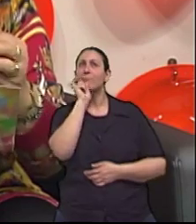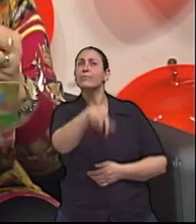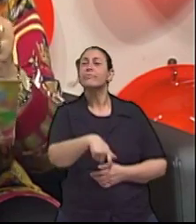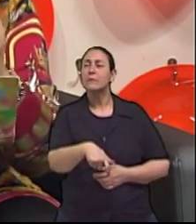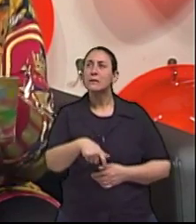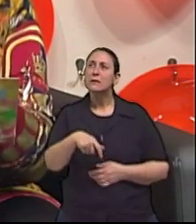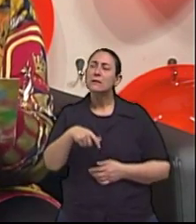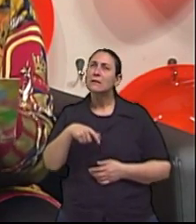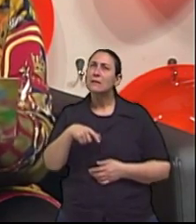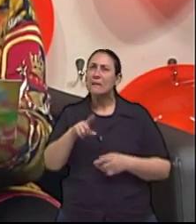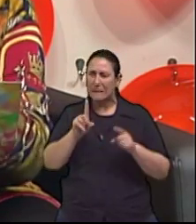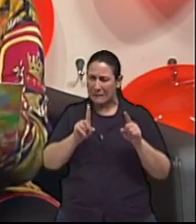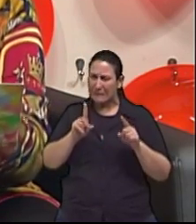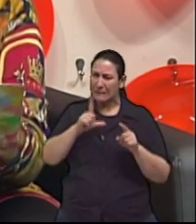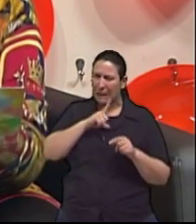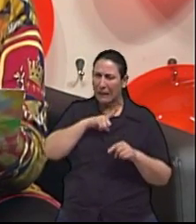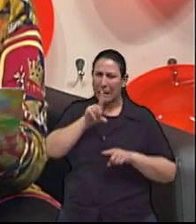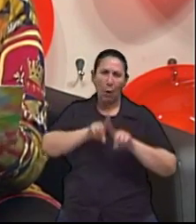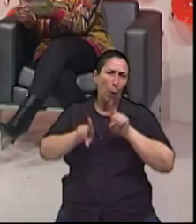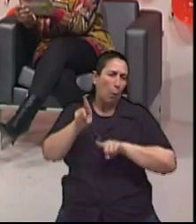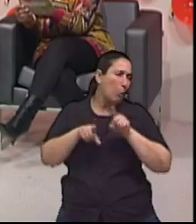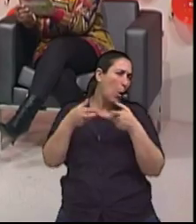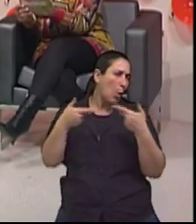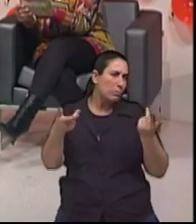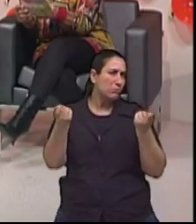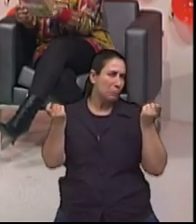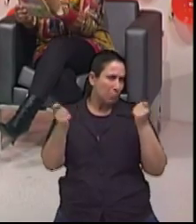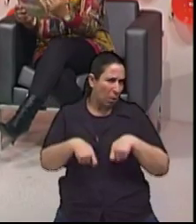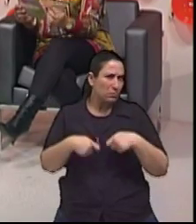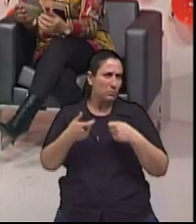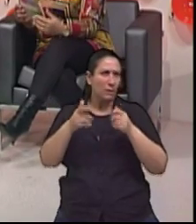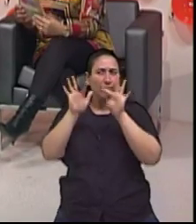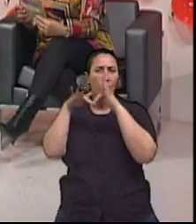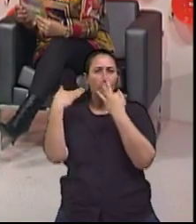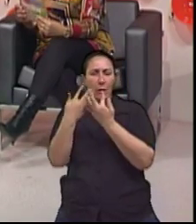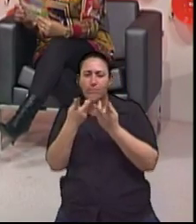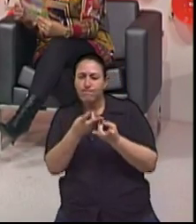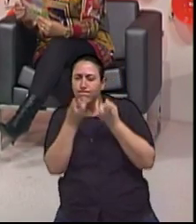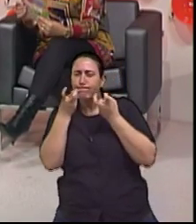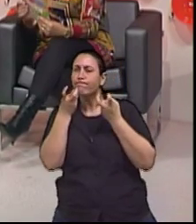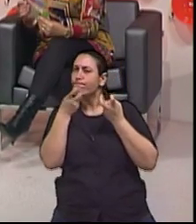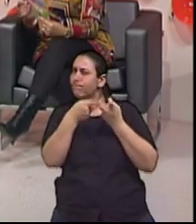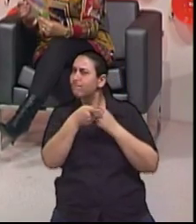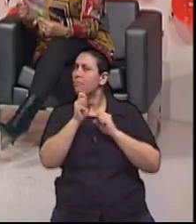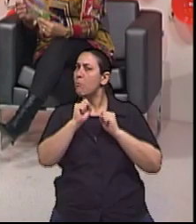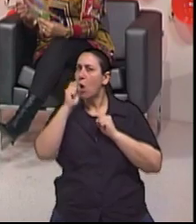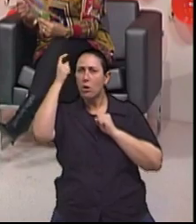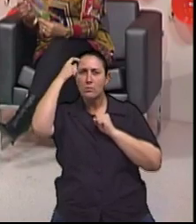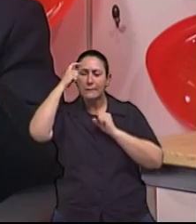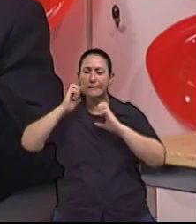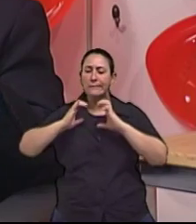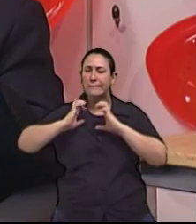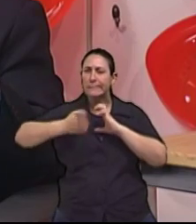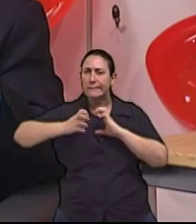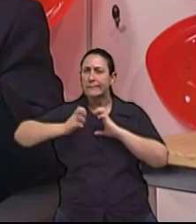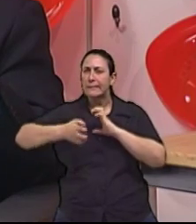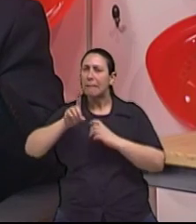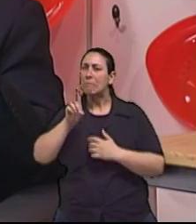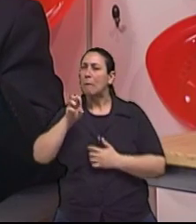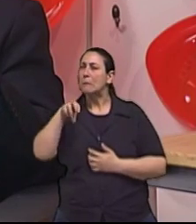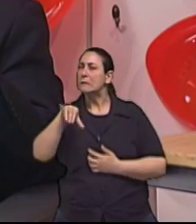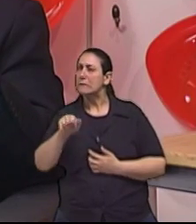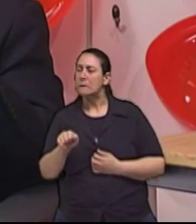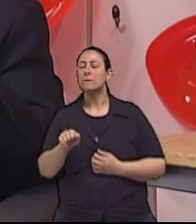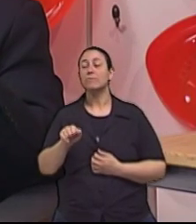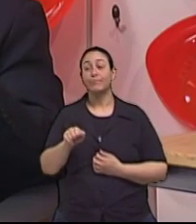dizer, tem algum sintoma que chame mais a atenção dos familiares, doutor? Claro. Em relação à demência, de um modo geral, tem que